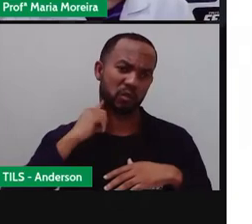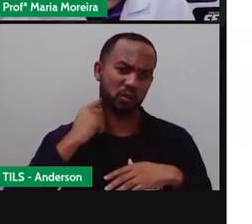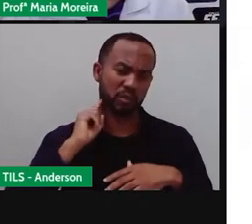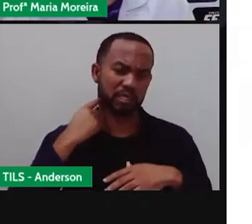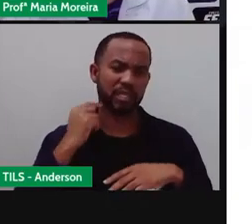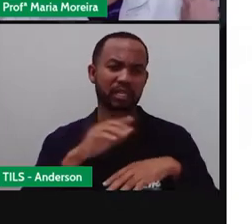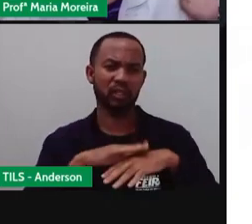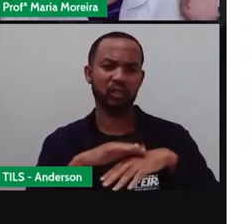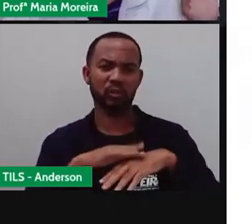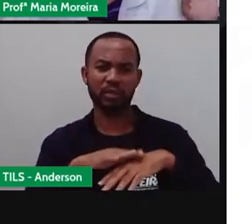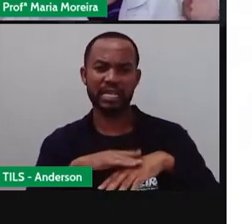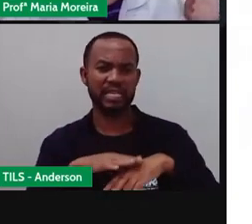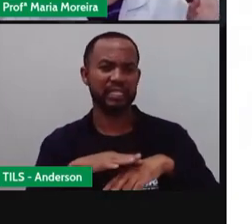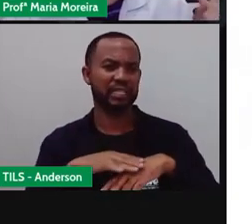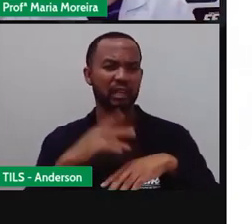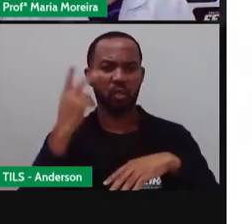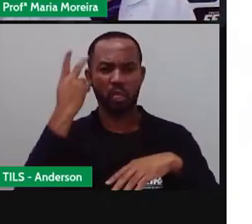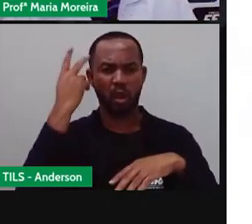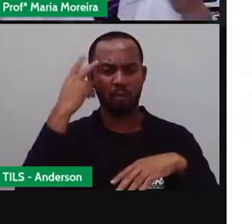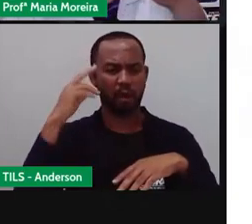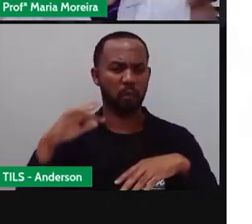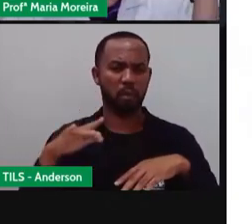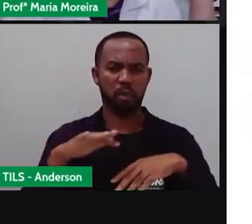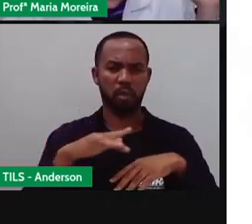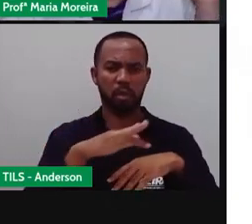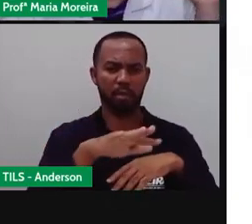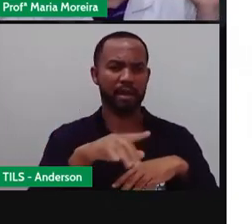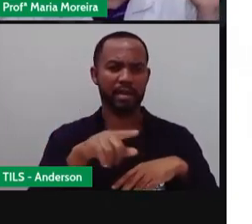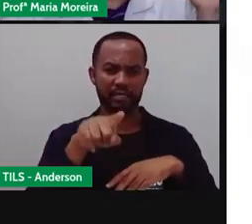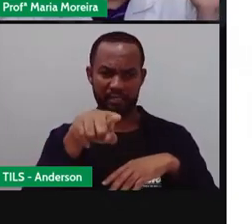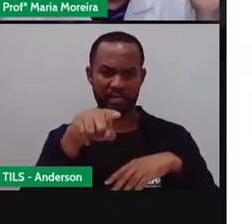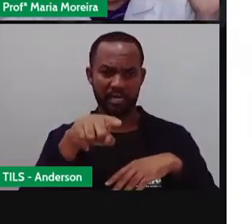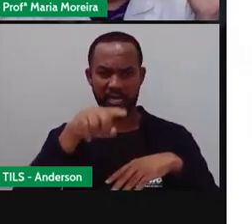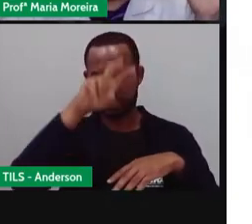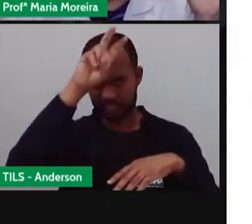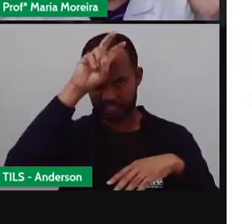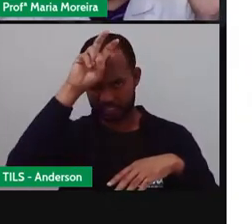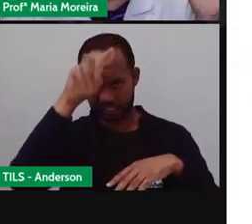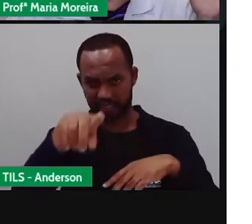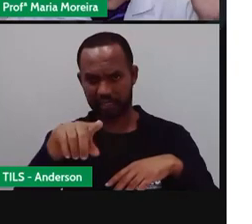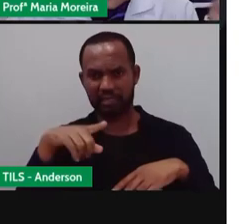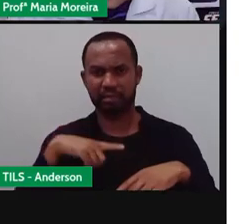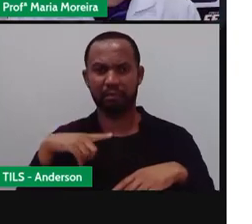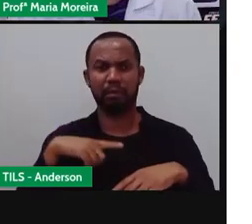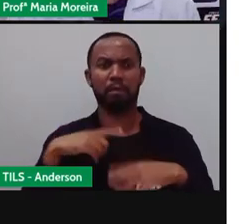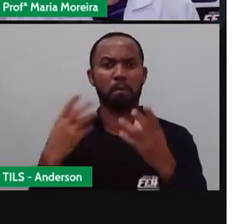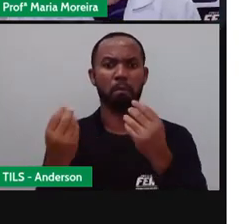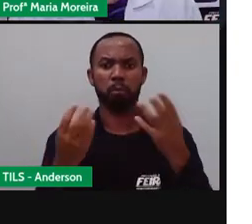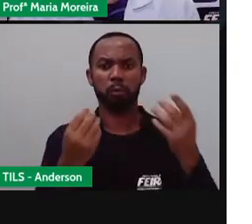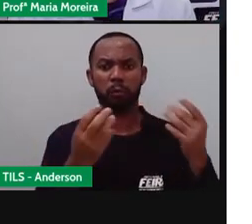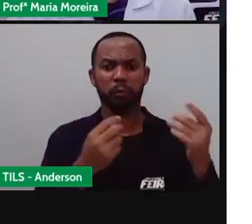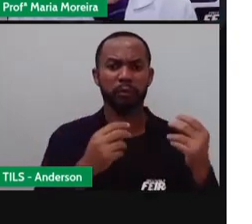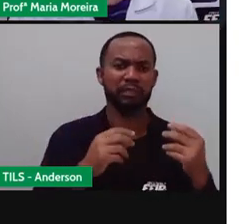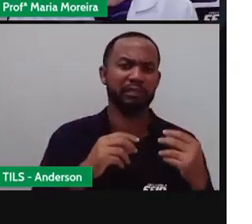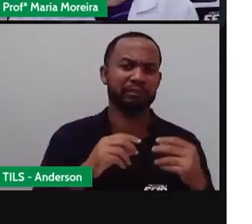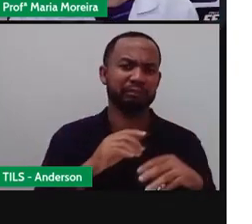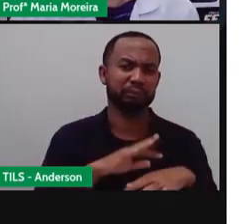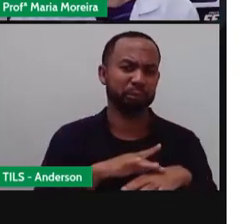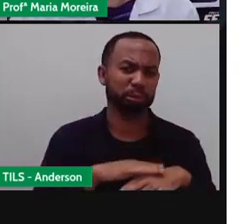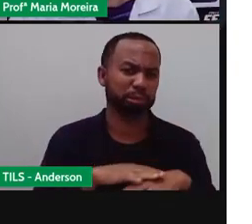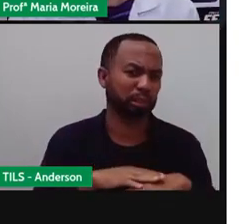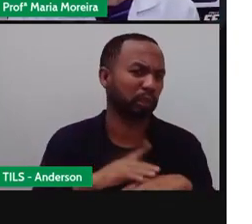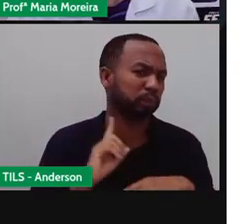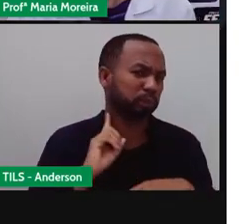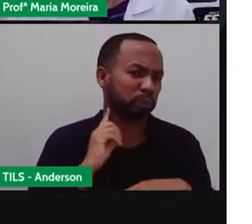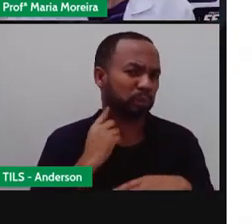essa bactéria e não tem problema nenhum. Como é o caso aí da barata, pois é. E aí com eles não acontece